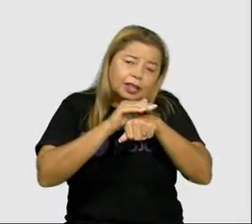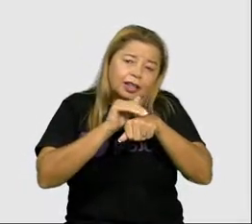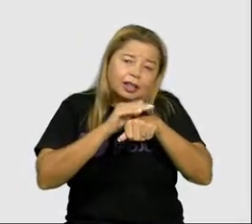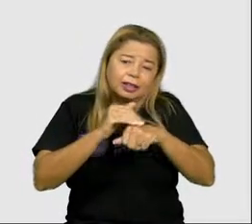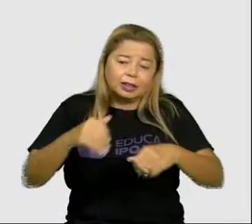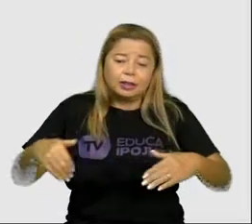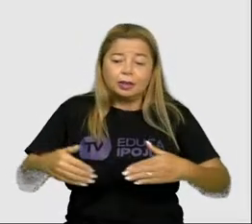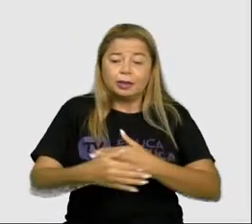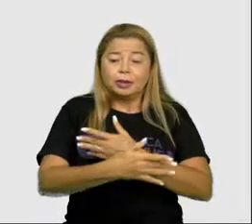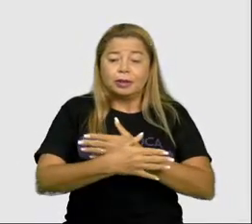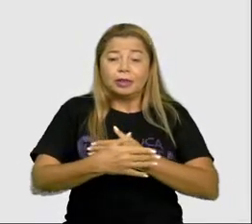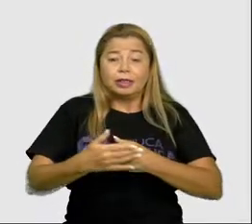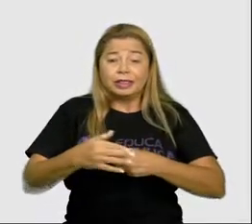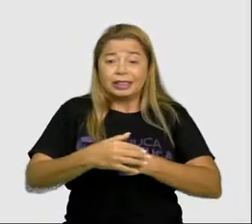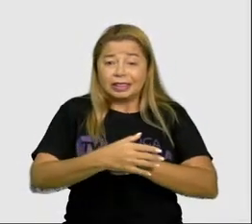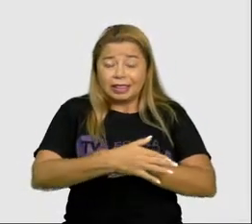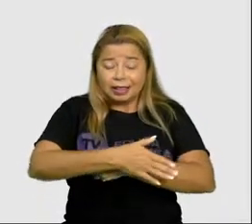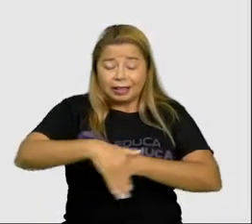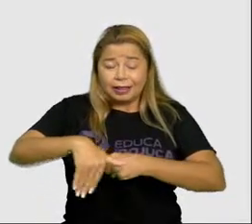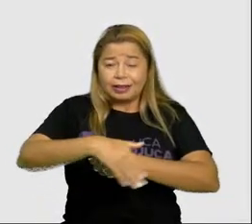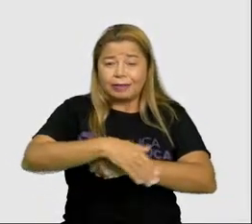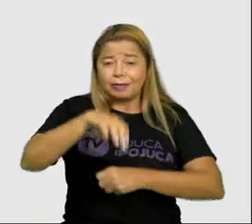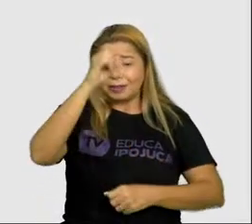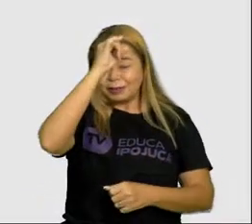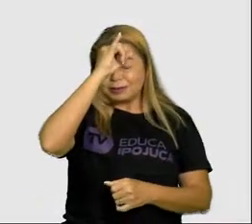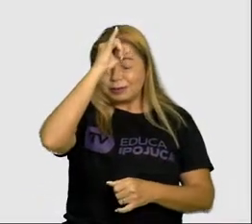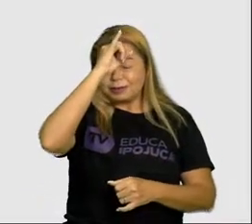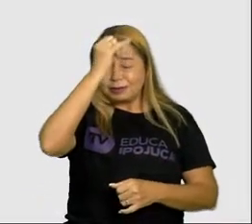Rua dos Bobos, número zero.